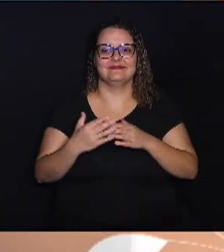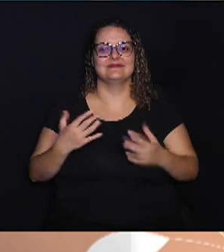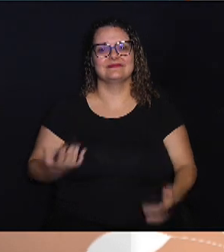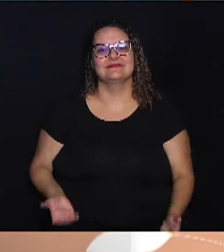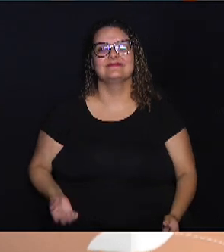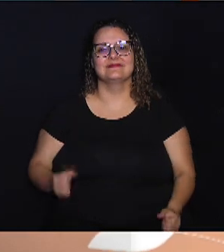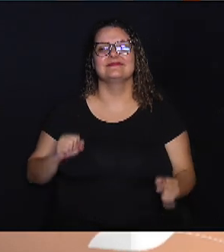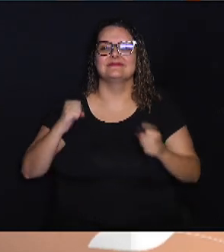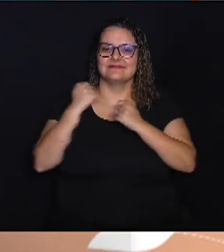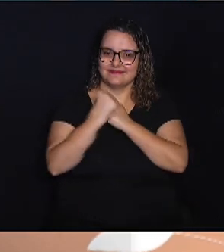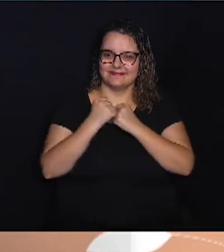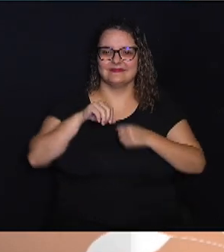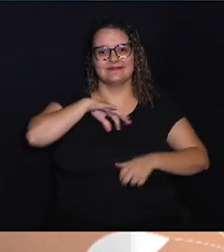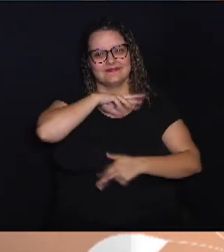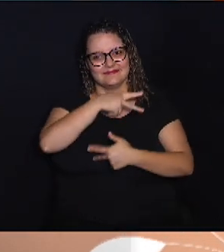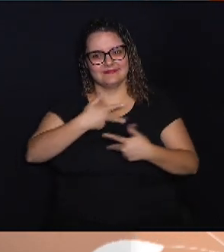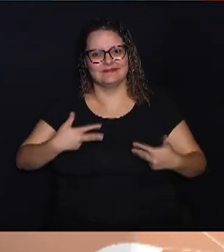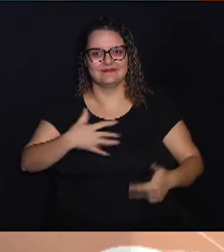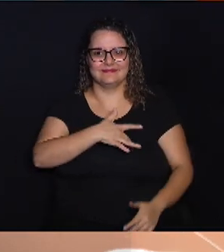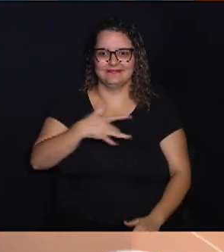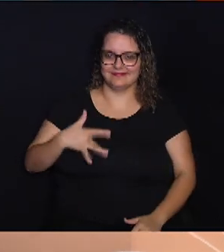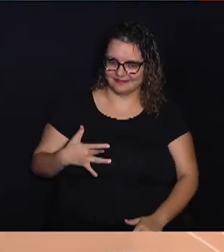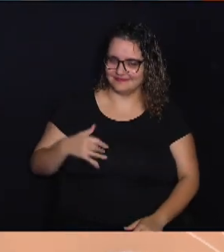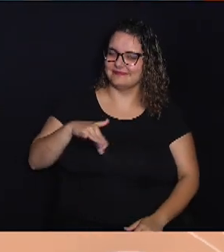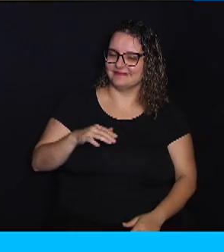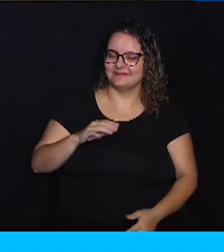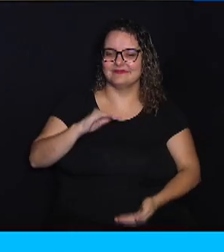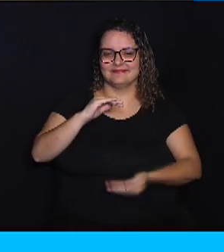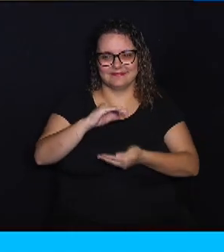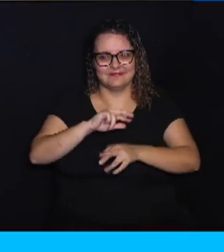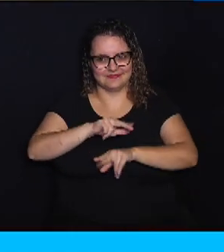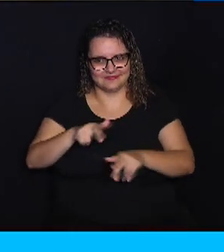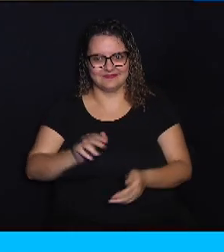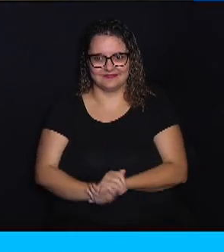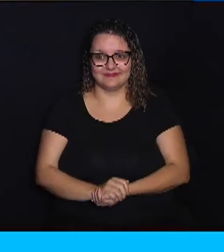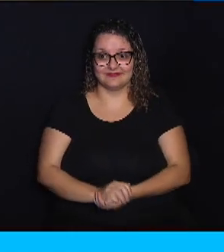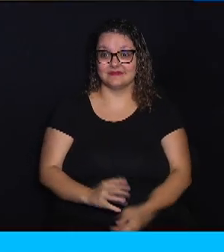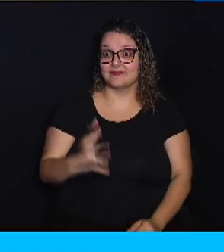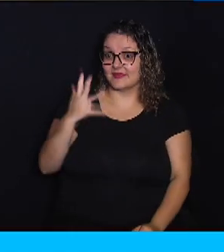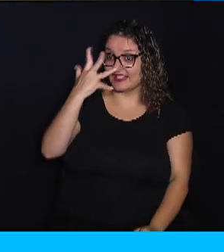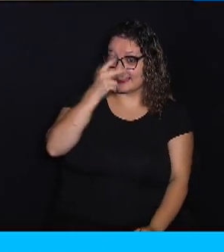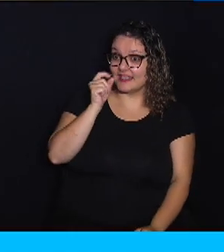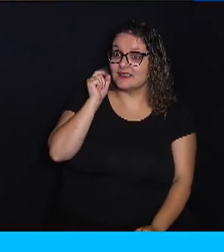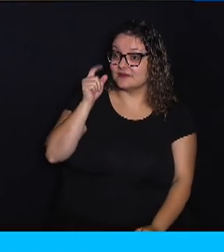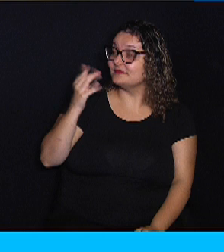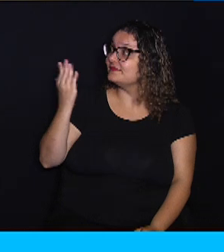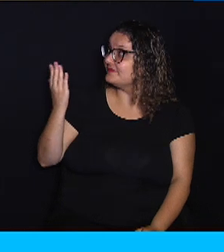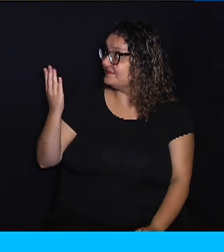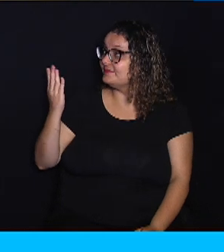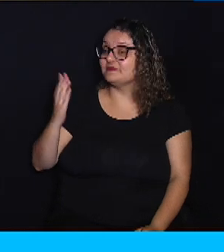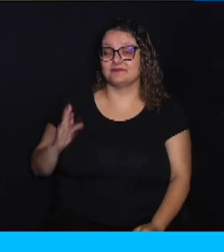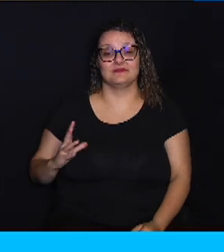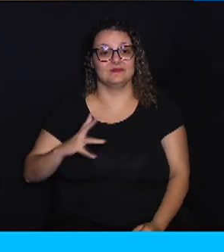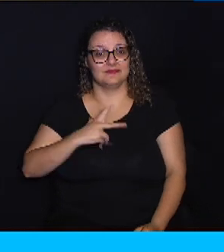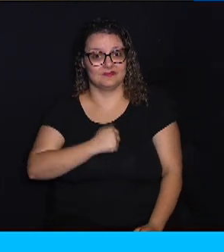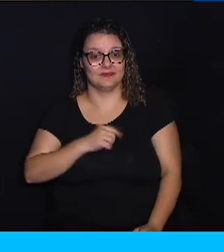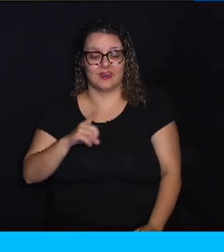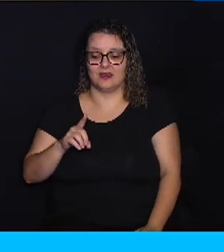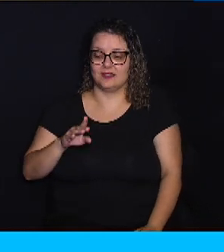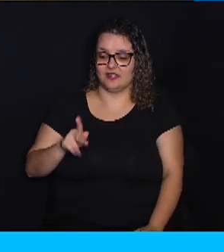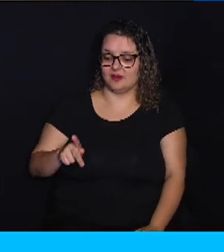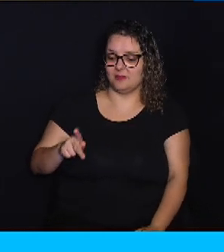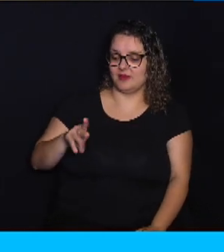e Bem-Estar Animal, tem mais bichinhos aguardando um lar. Essa linda gatinha foi resgatada pelo DPBEA no